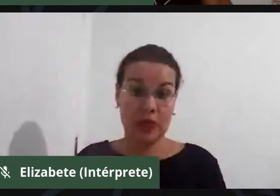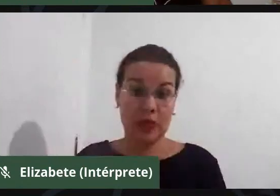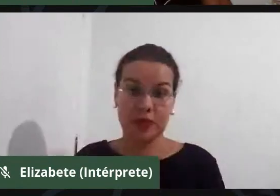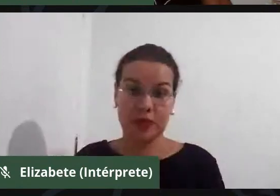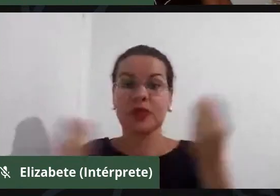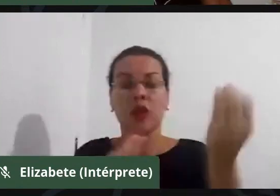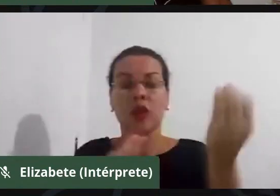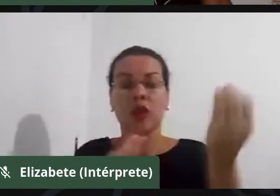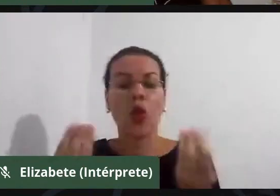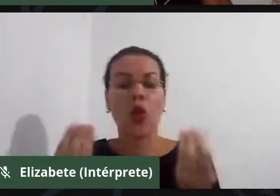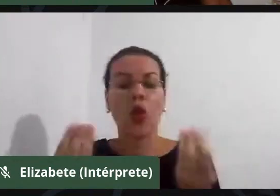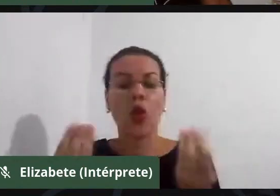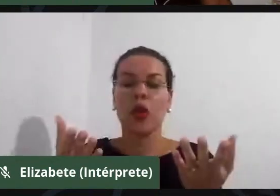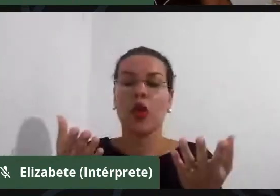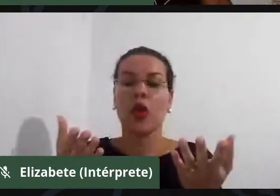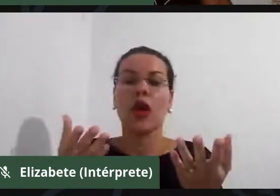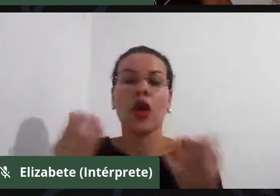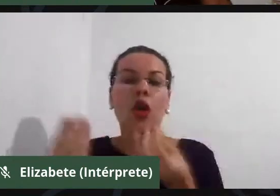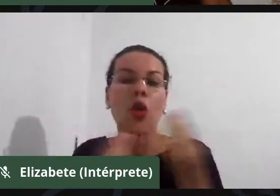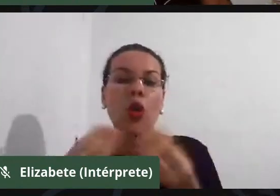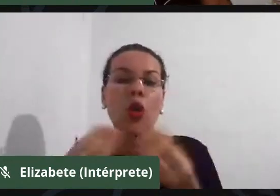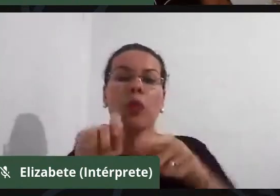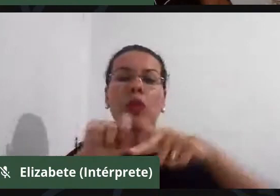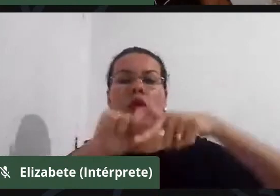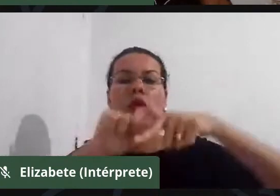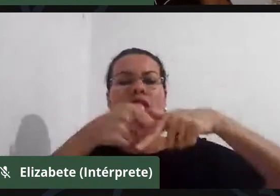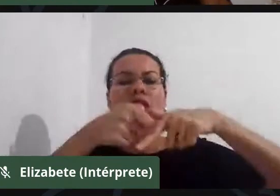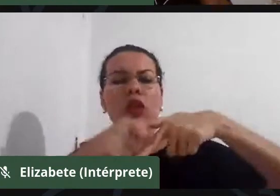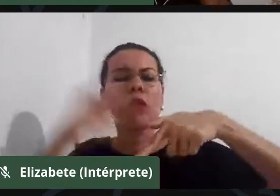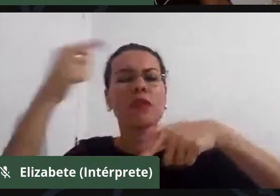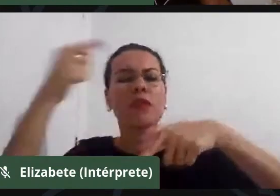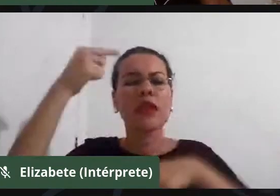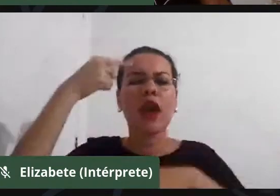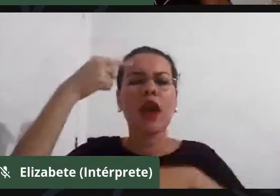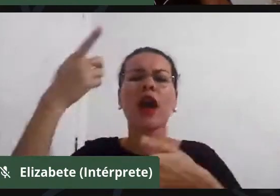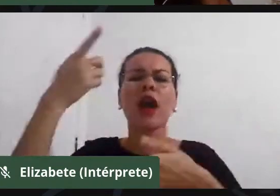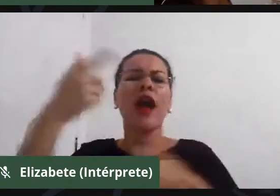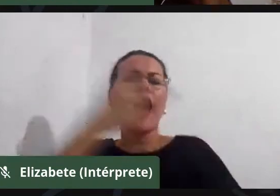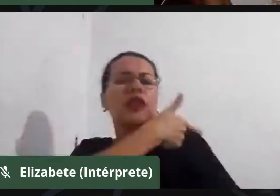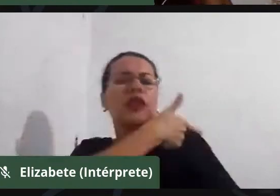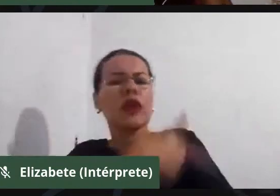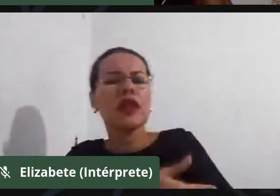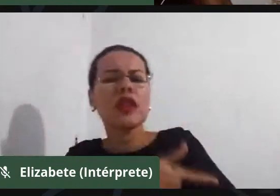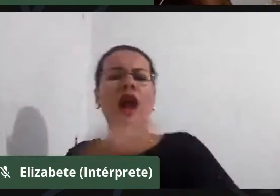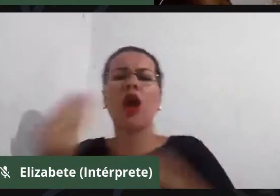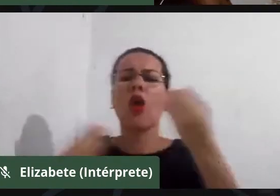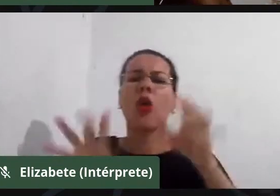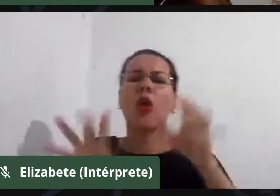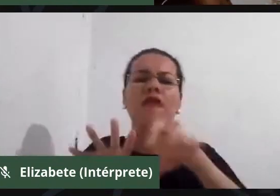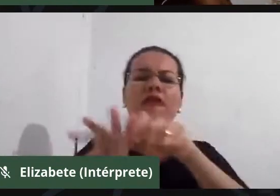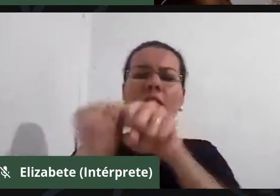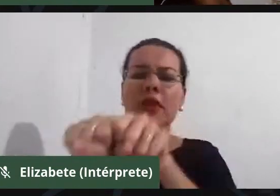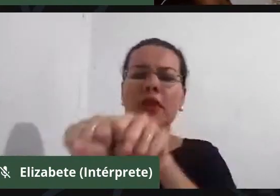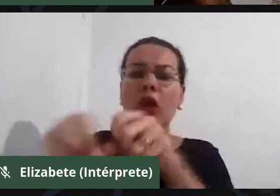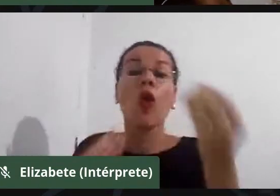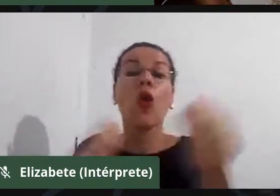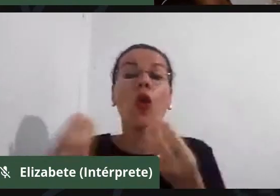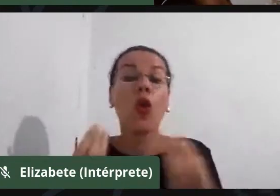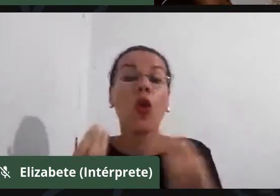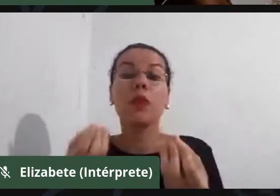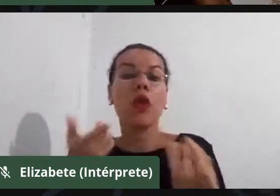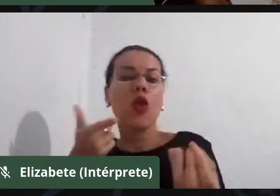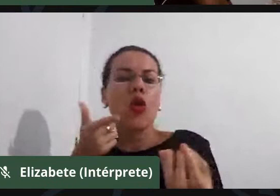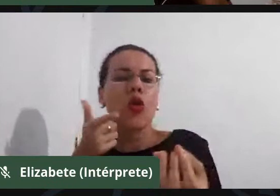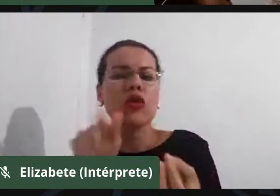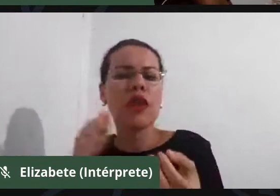lida com a formação, com a educação, como que eles conseguem, como que nós conseguimos avançar